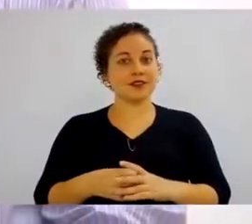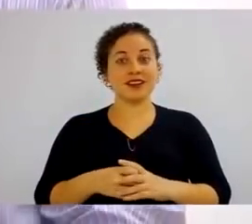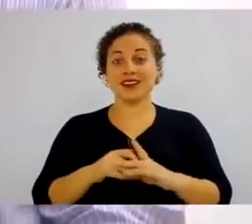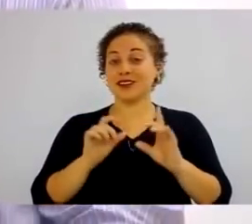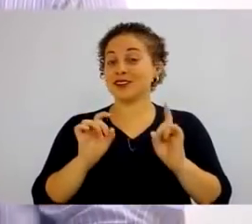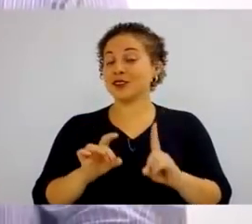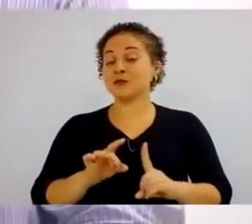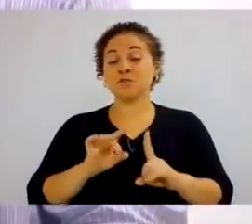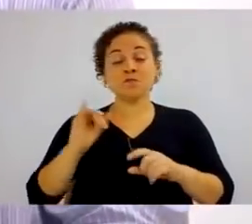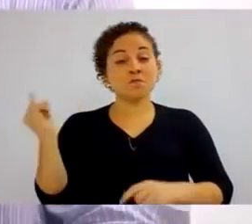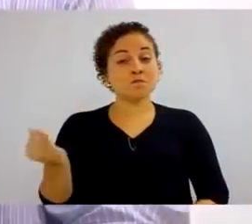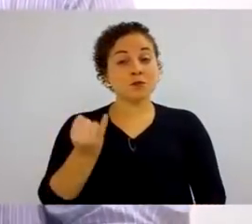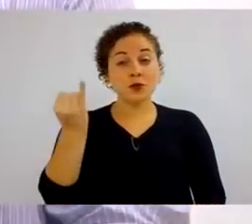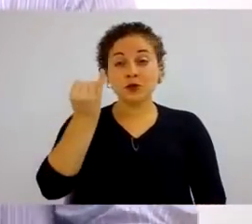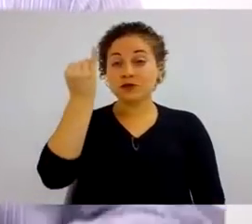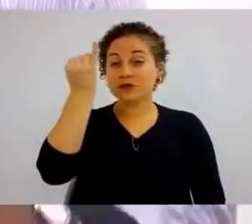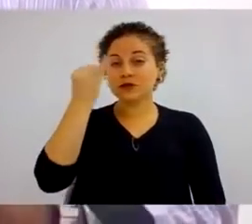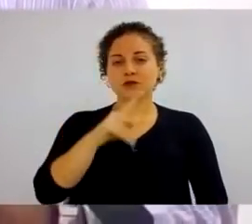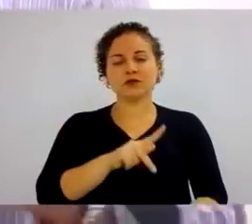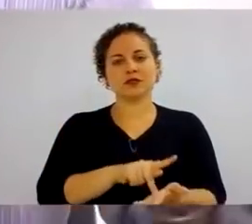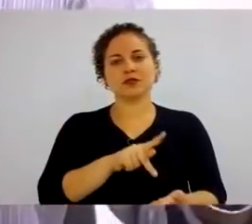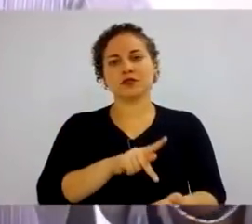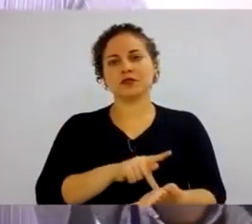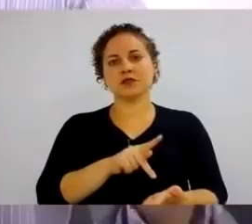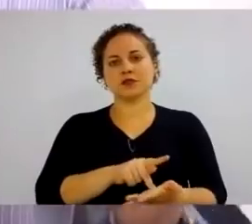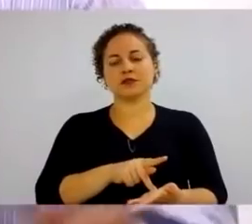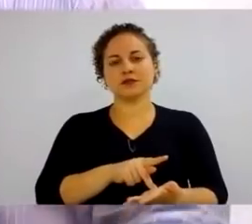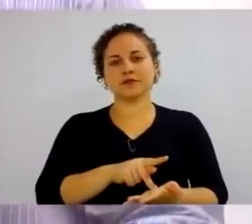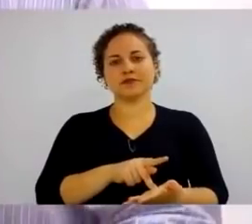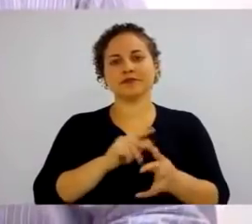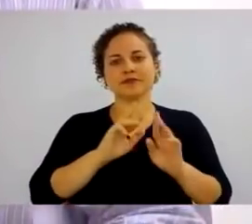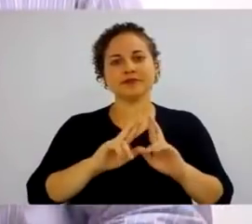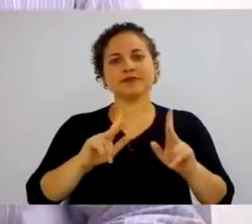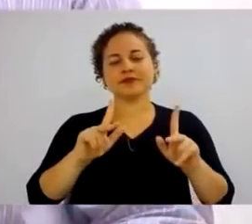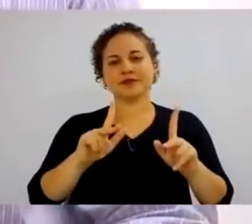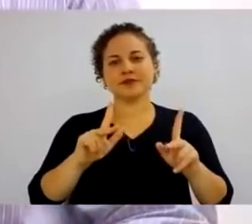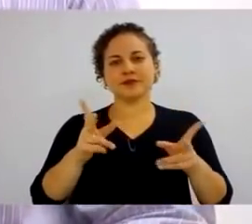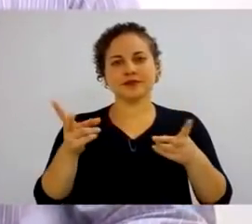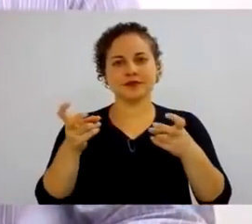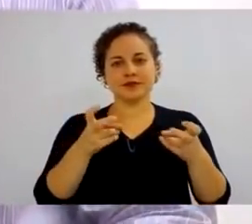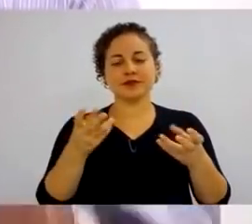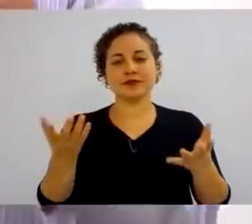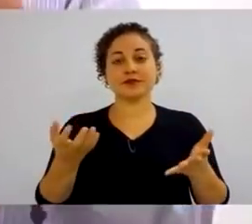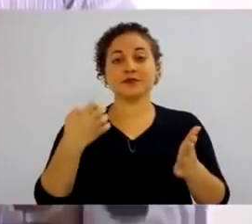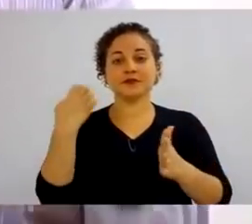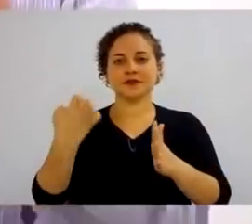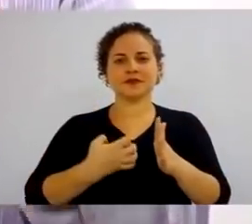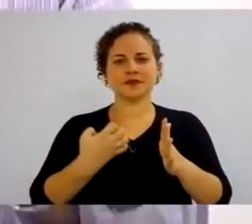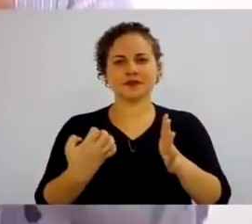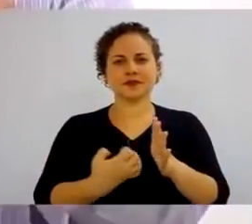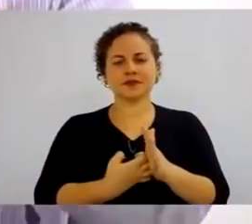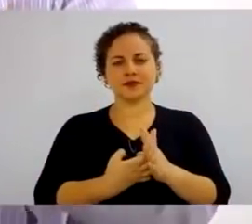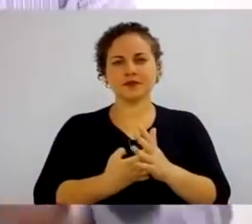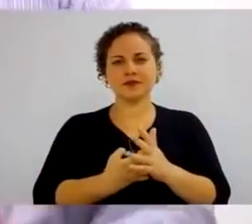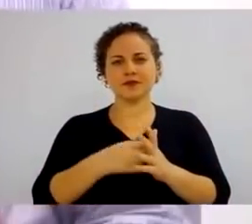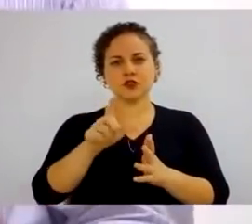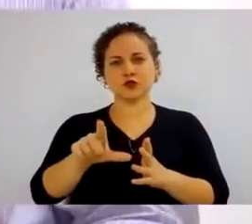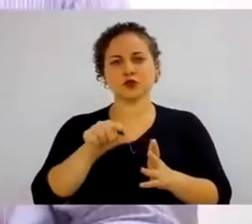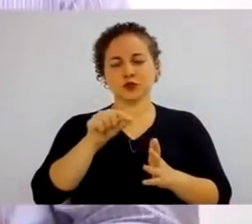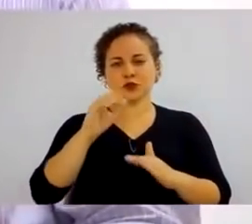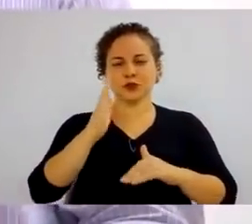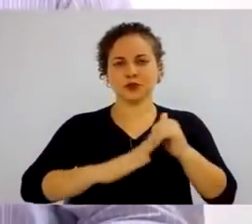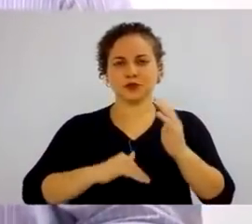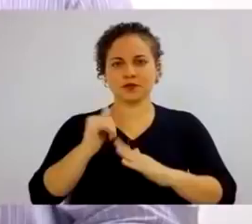essencial, algo que faz toda a diferença na hora que a empresa vai contratar um